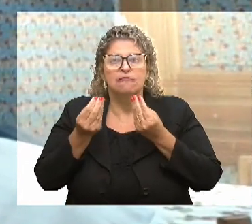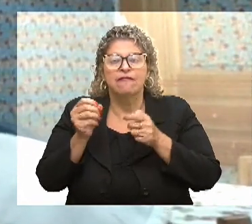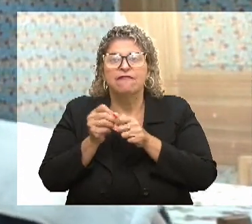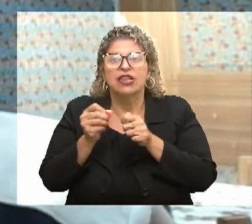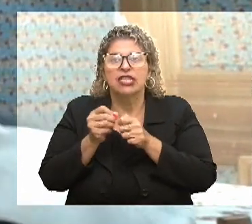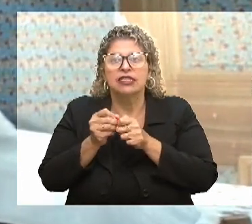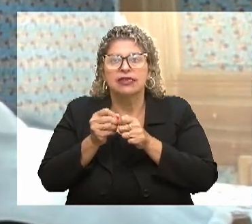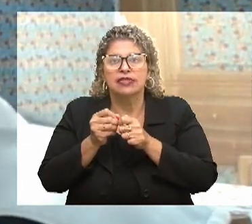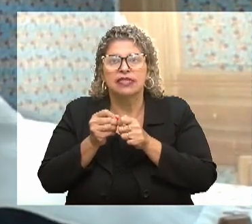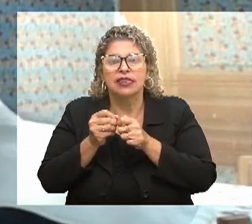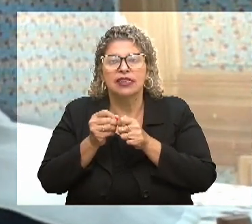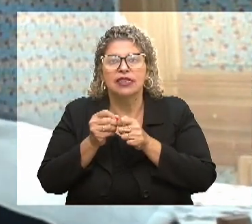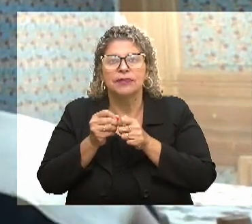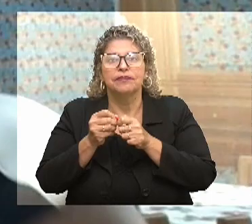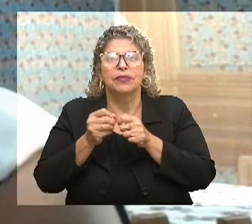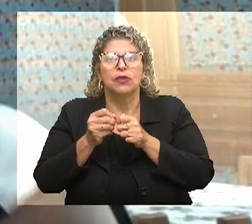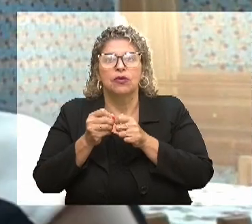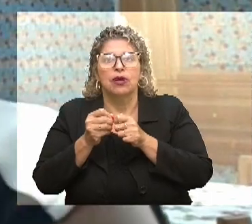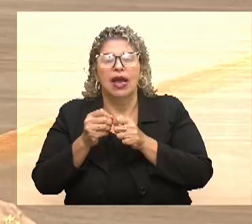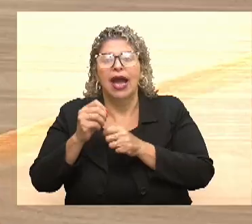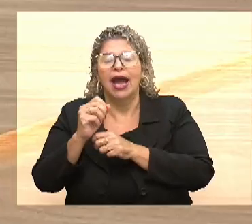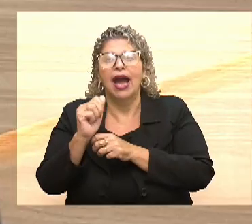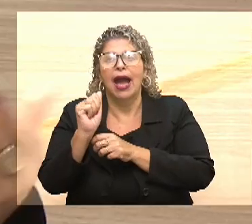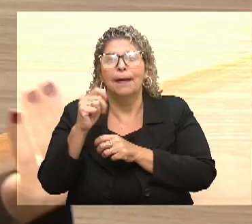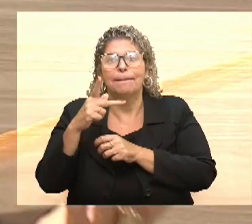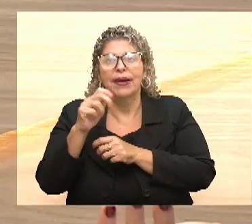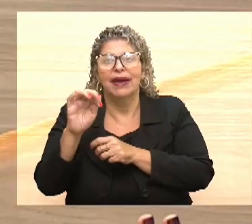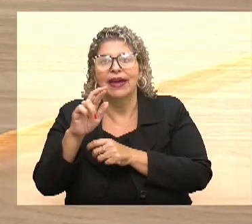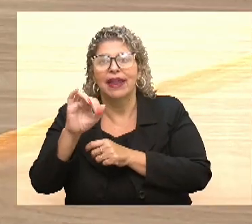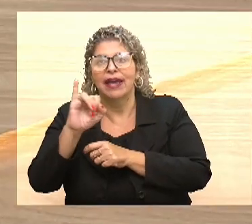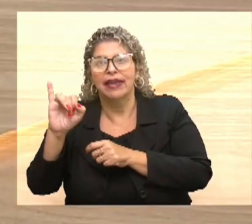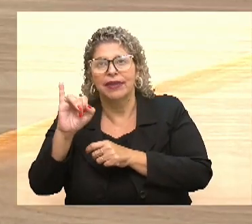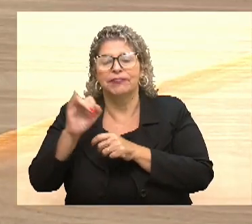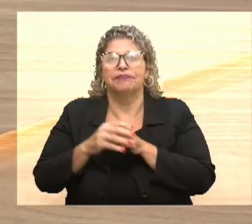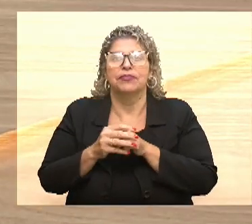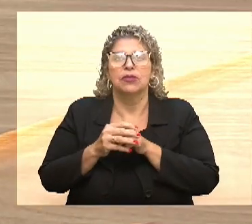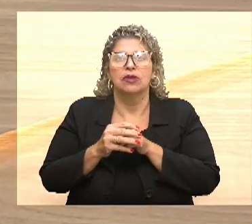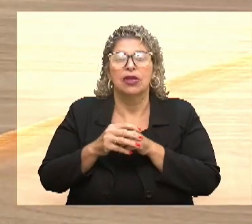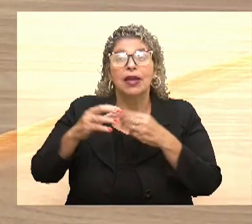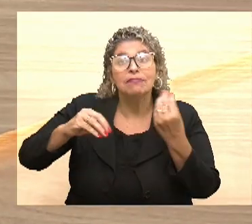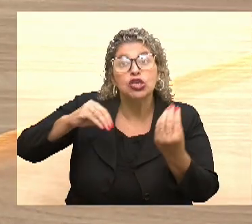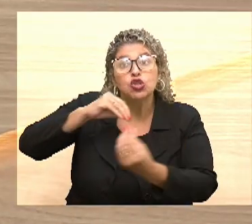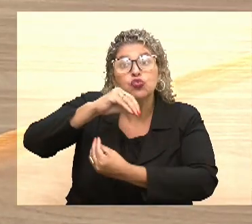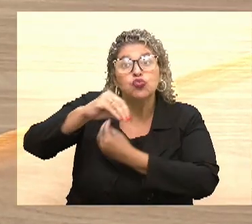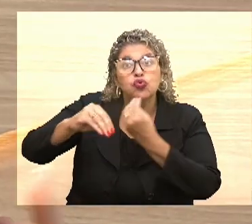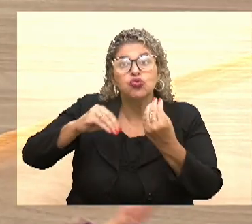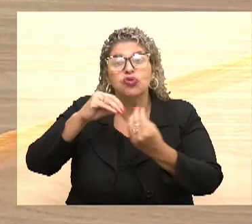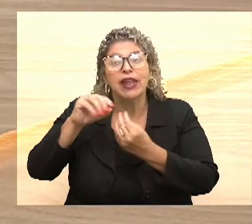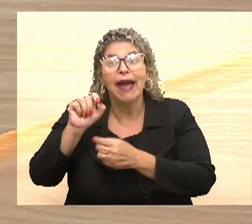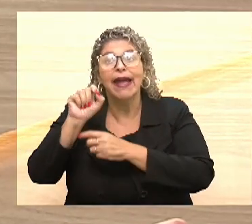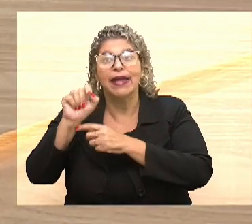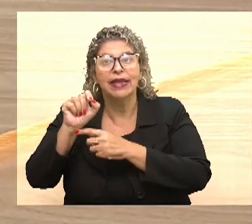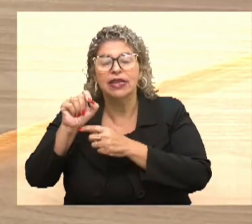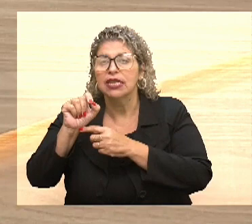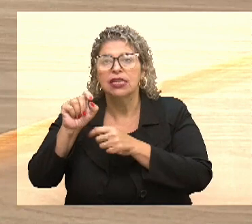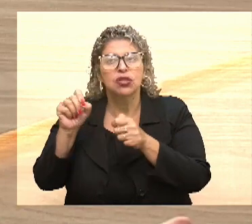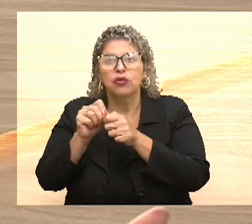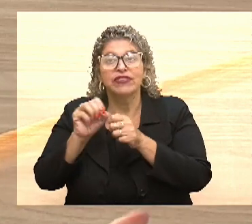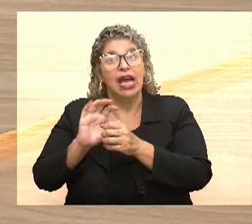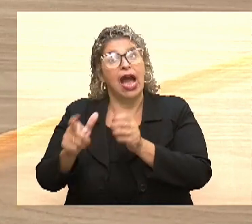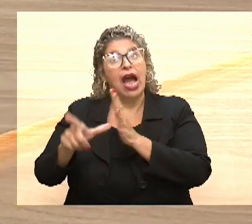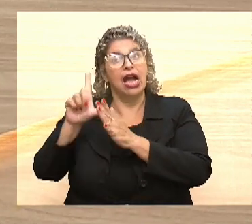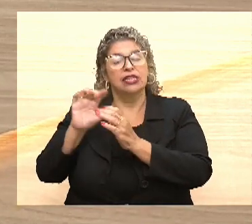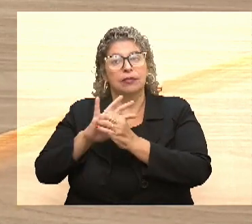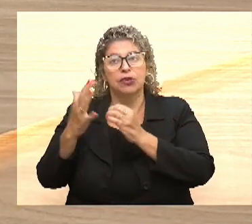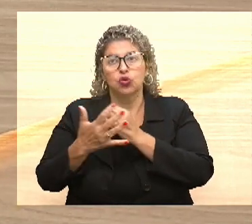fazer o Amparaí, né? Fundar o Amparaí. Antes da pandemia, o Misturaí não trabalhava diretamente com a